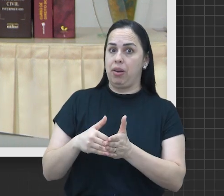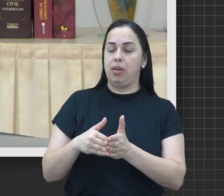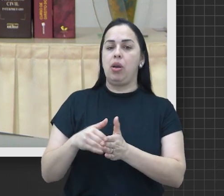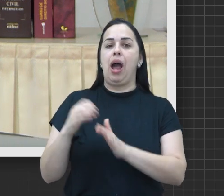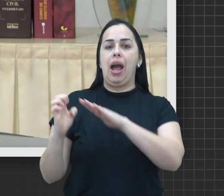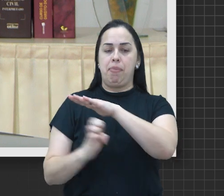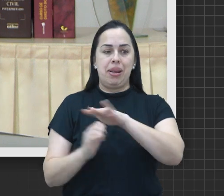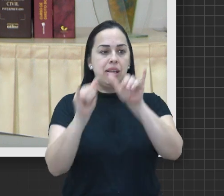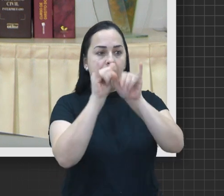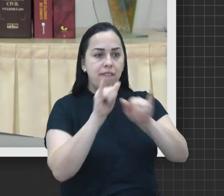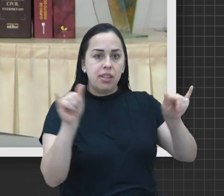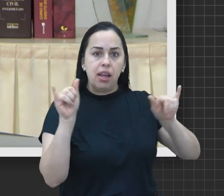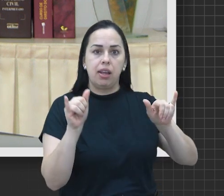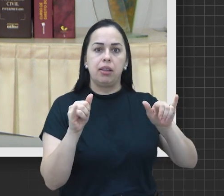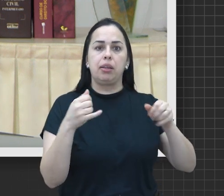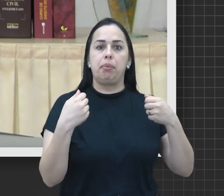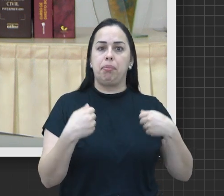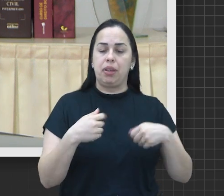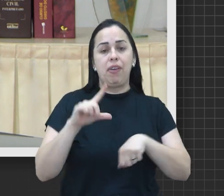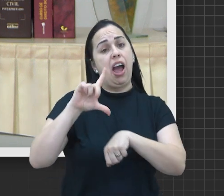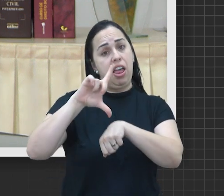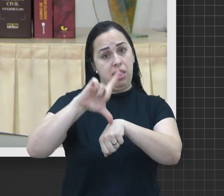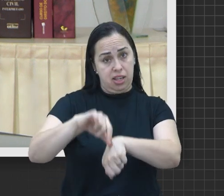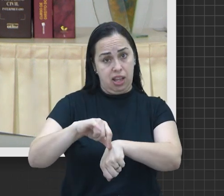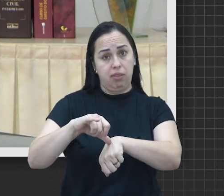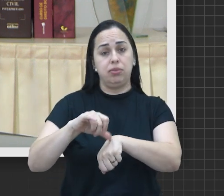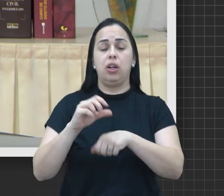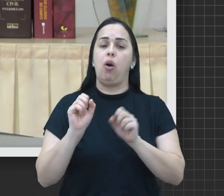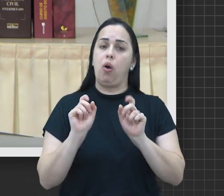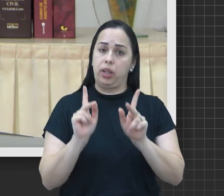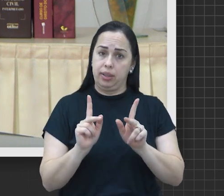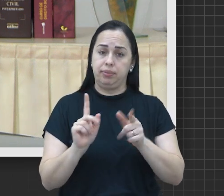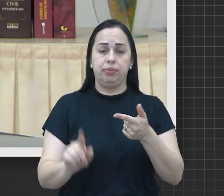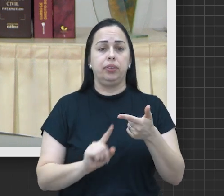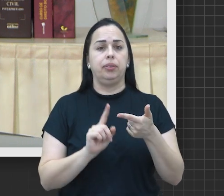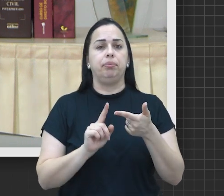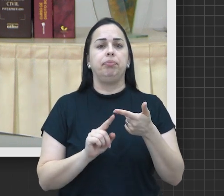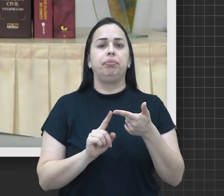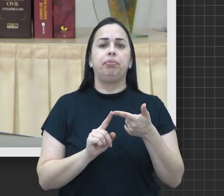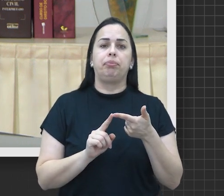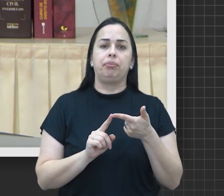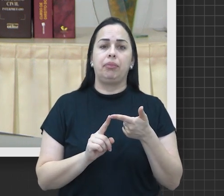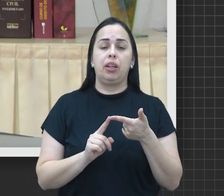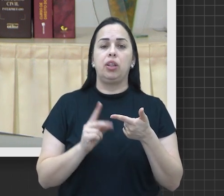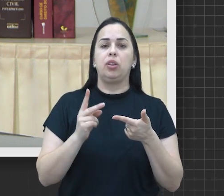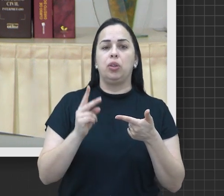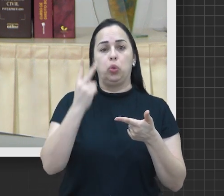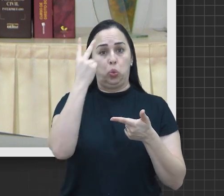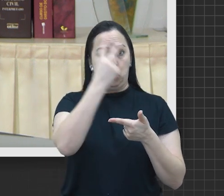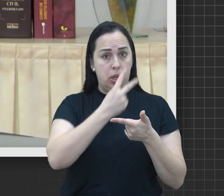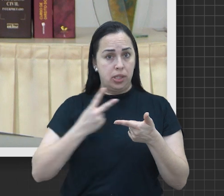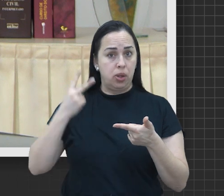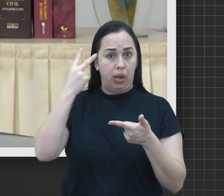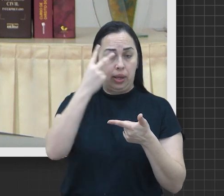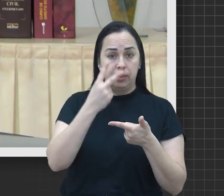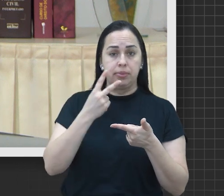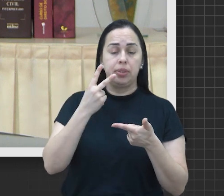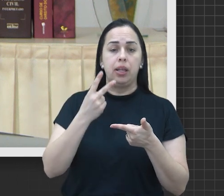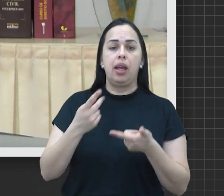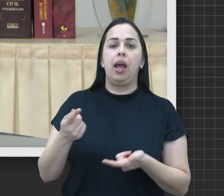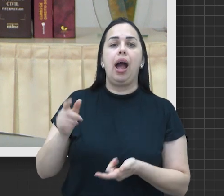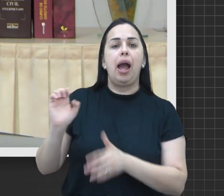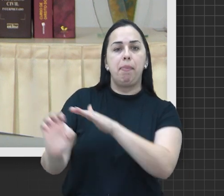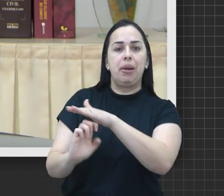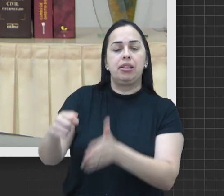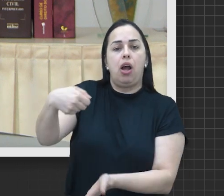aérea é obrigada a avisar aos passageiros a respeito do atraso. Certo? Comunicar, informar tudo direitinho. A partir da segunda hora,